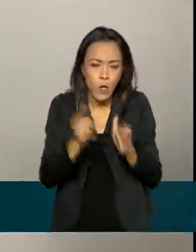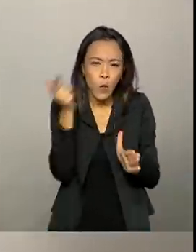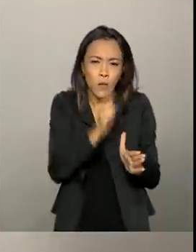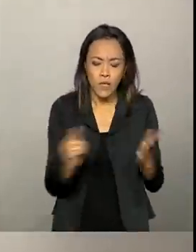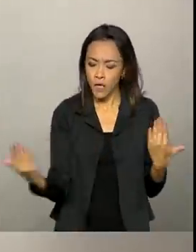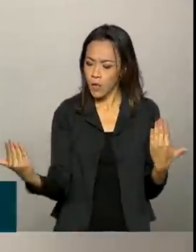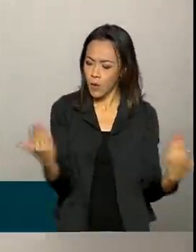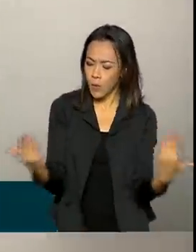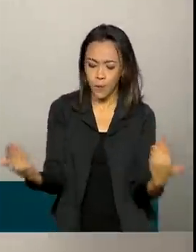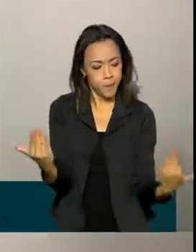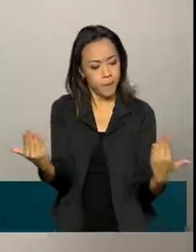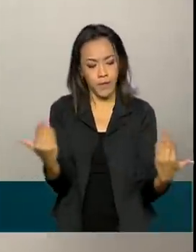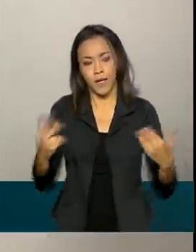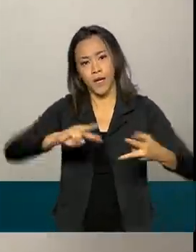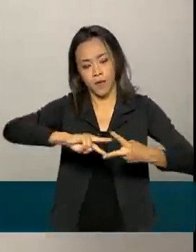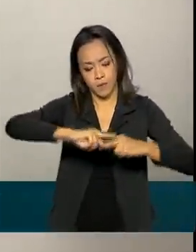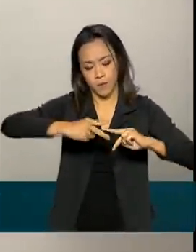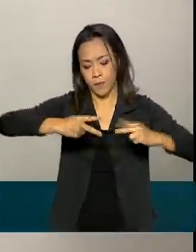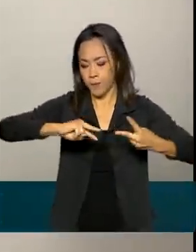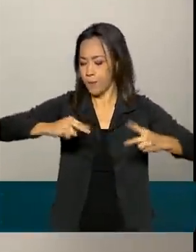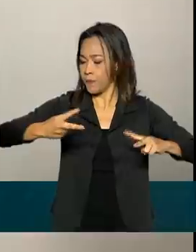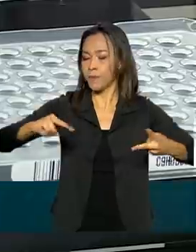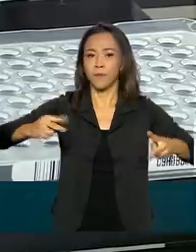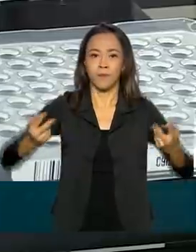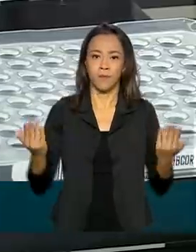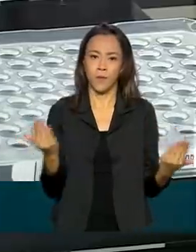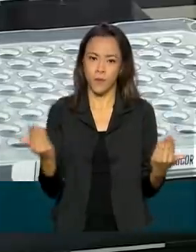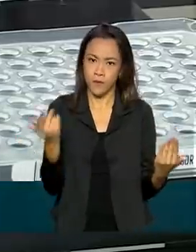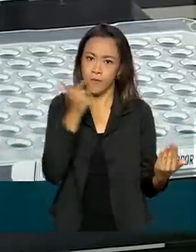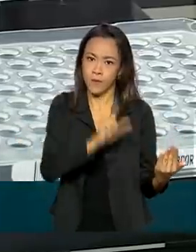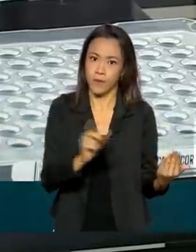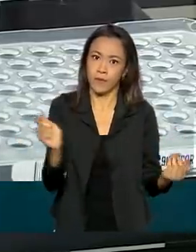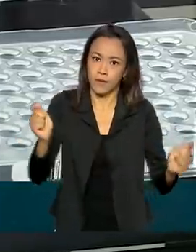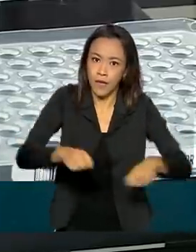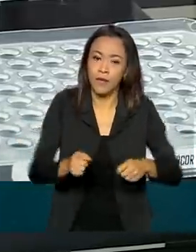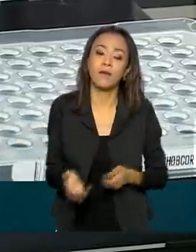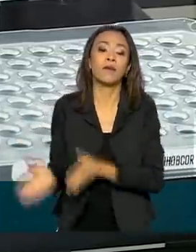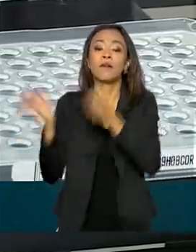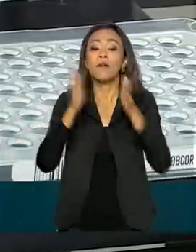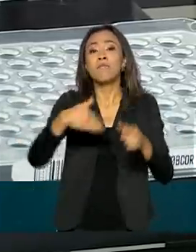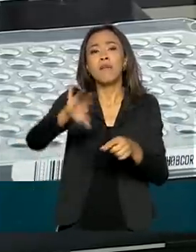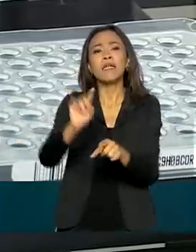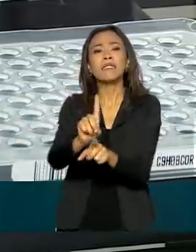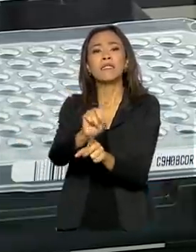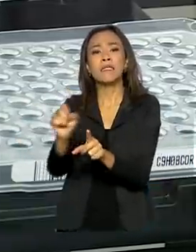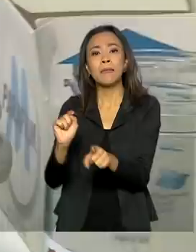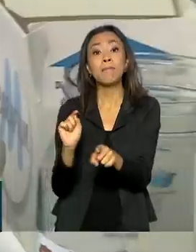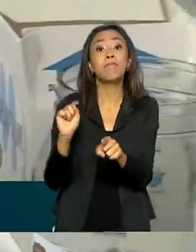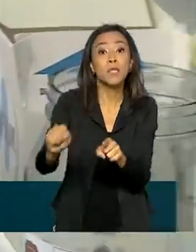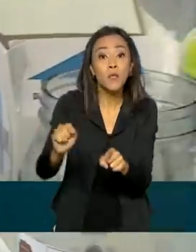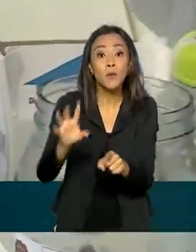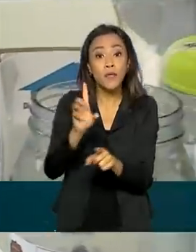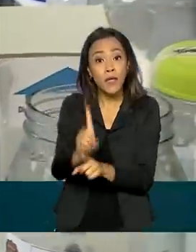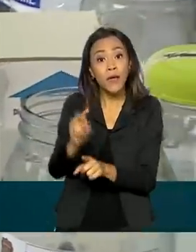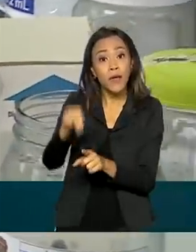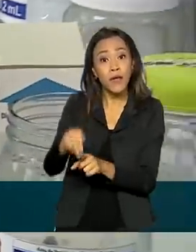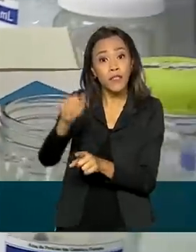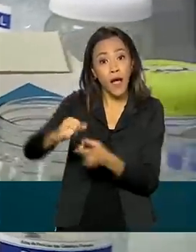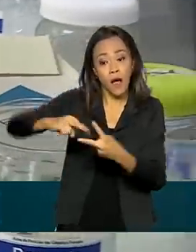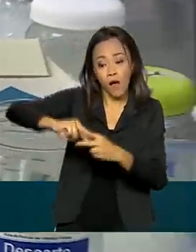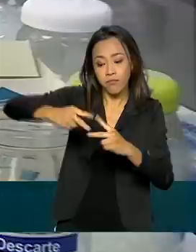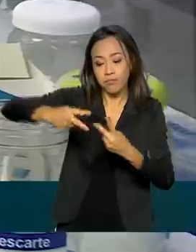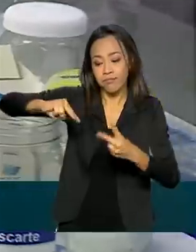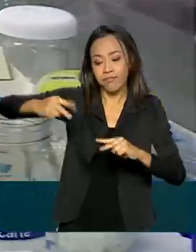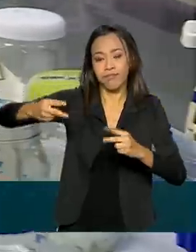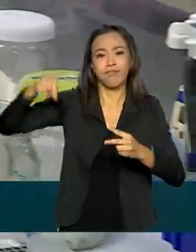genéticos obtidos em diferentes regiões do país. Entre os mais de 100 mil DNAs existentes no arquivo, 16 mil são de